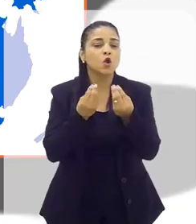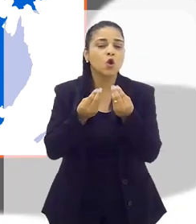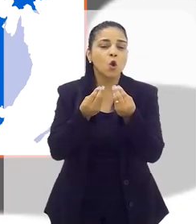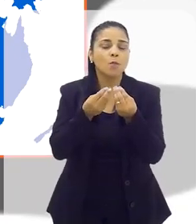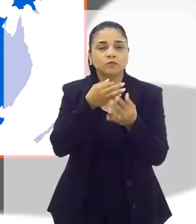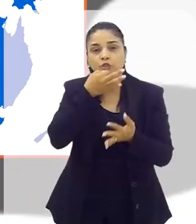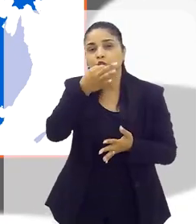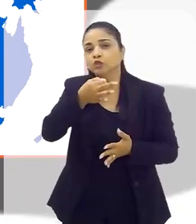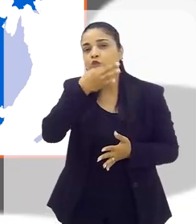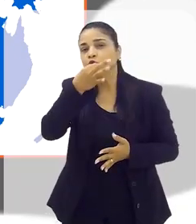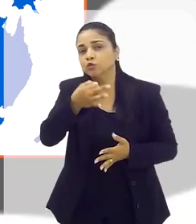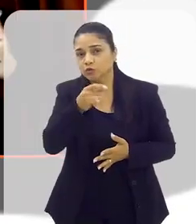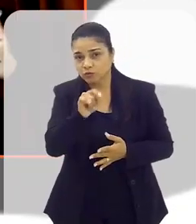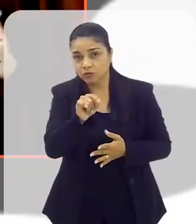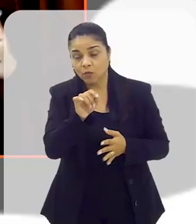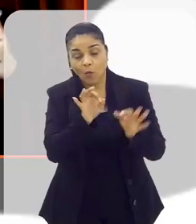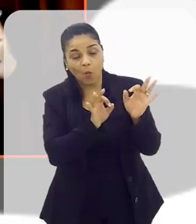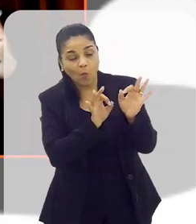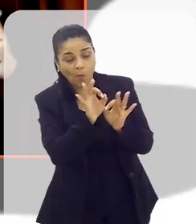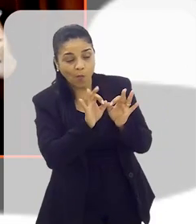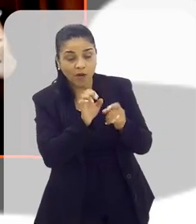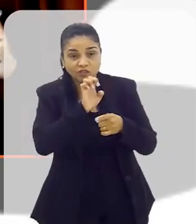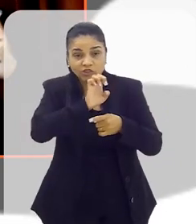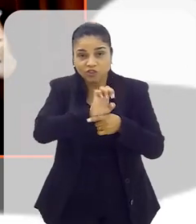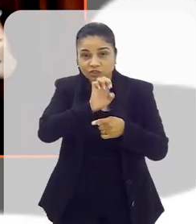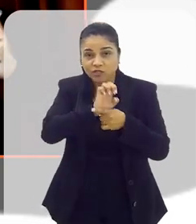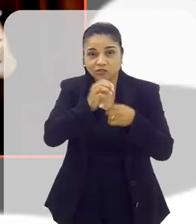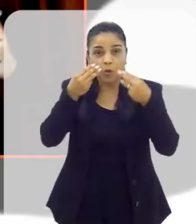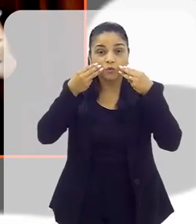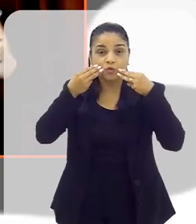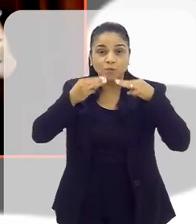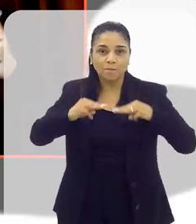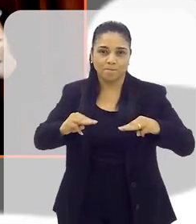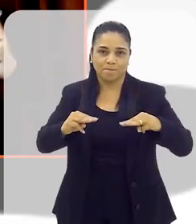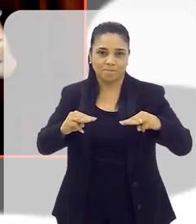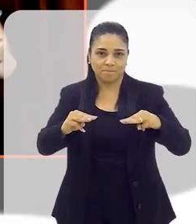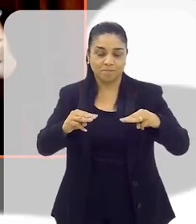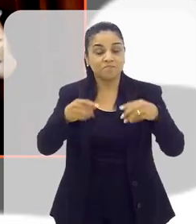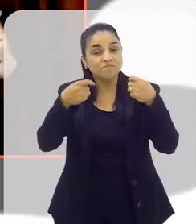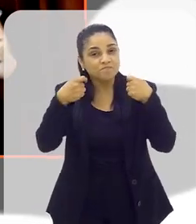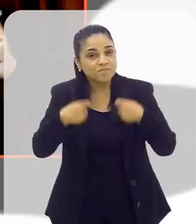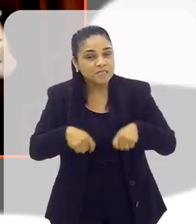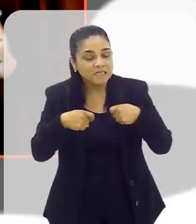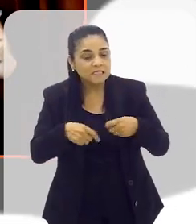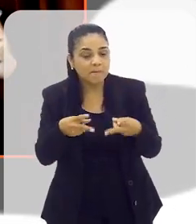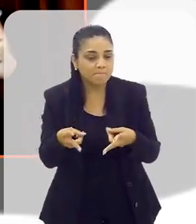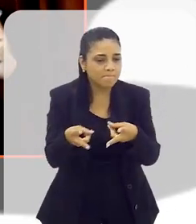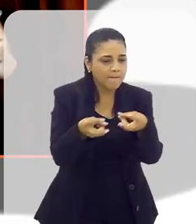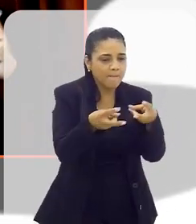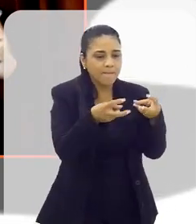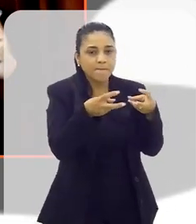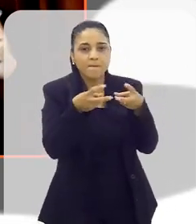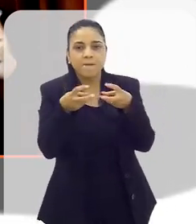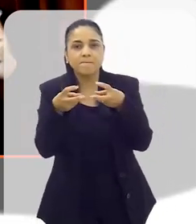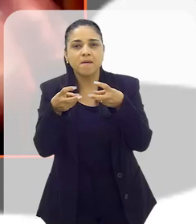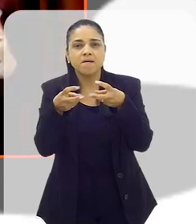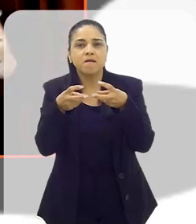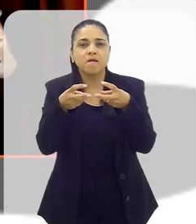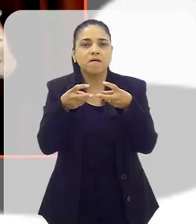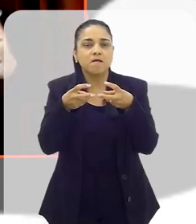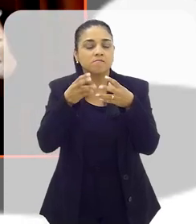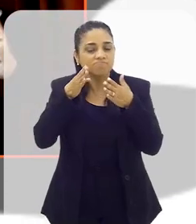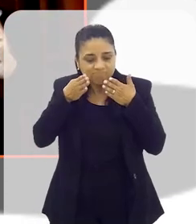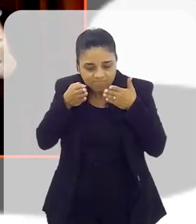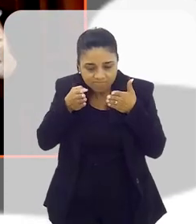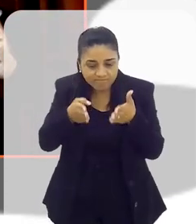na área, o que você poderia sugerir? Um plano estadual de marketing. A gente precisa identificar quais são